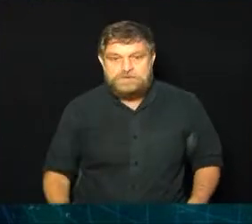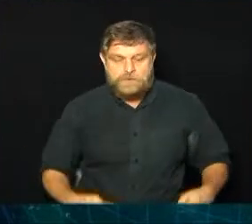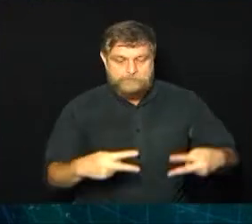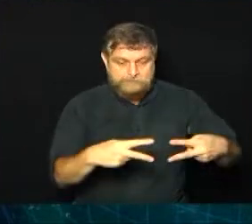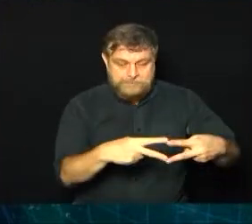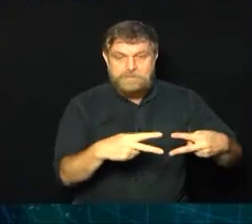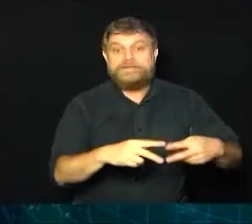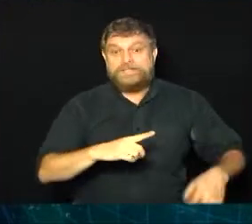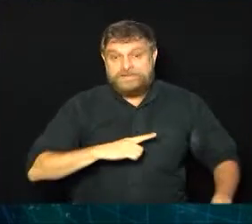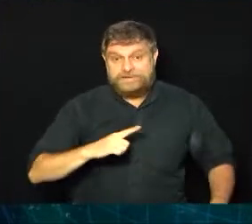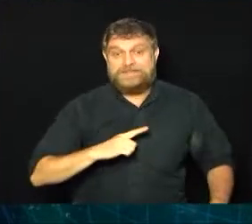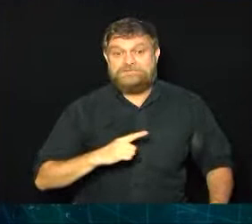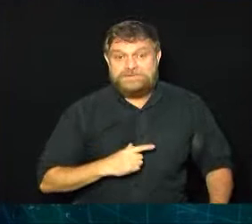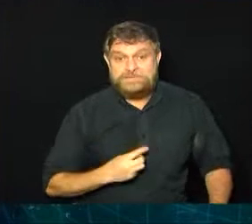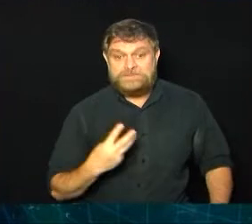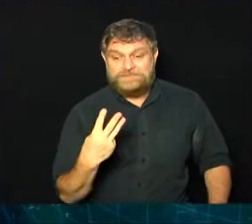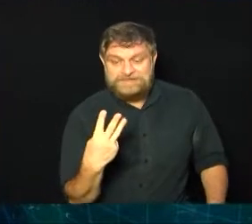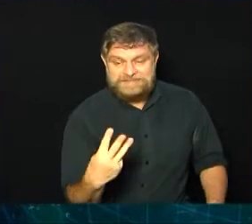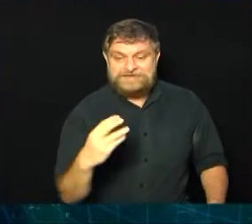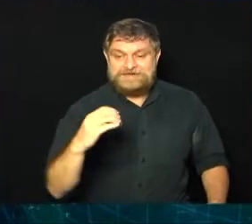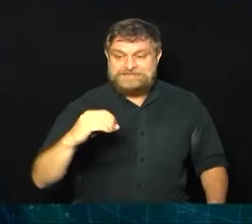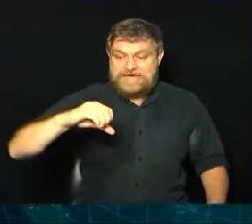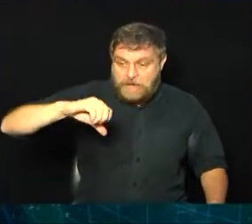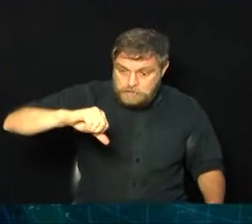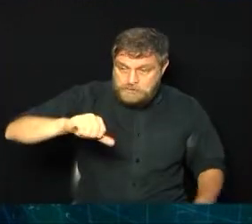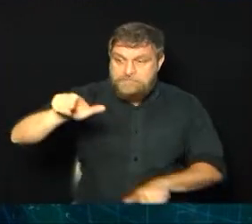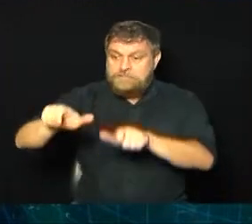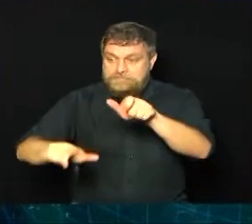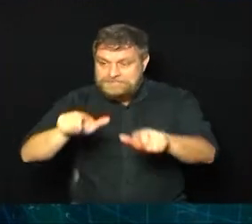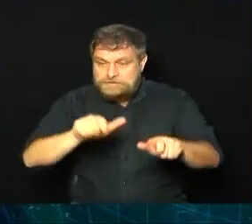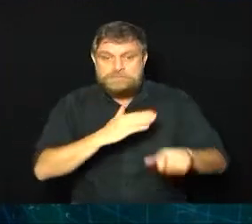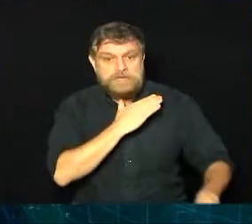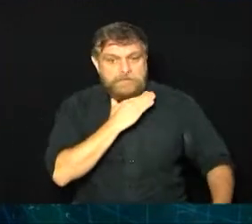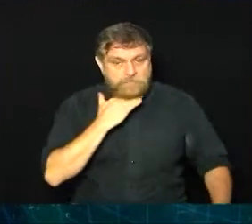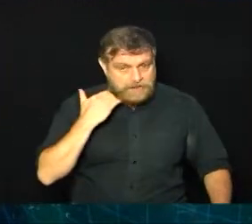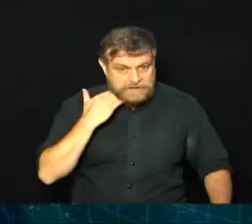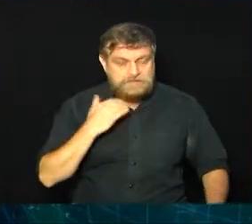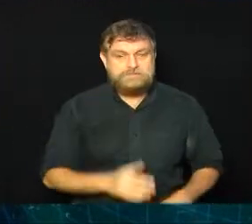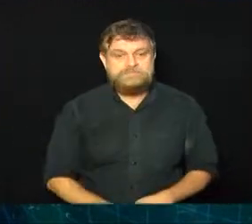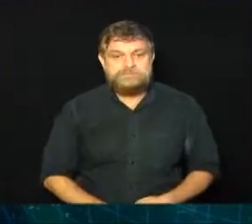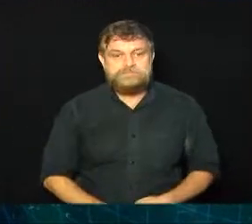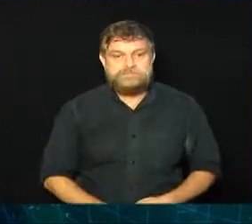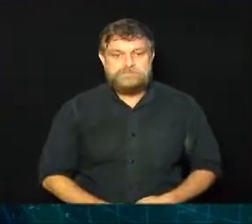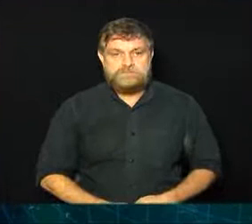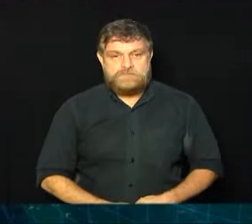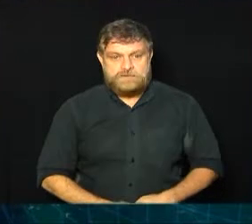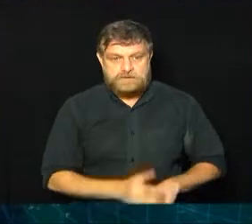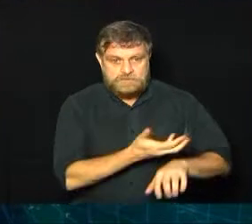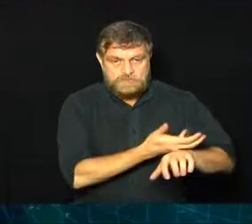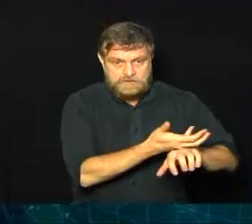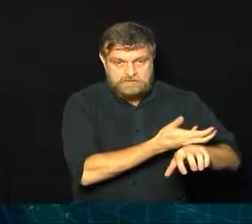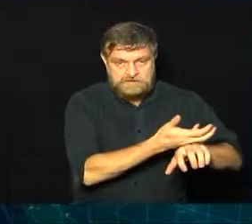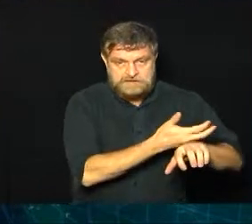também, com 309 mortes registradas em toda a cidade. Nova Odessa tem